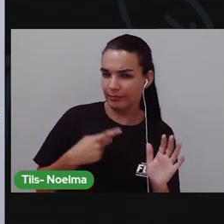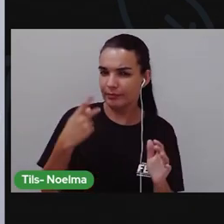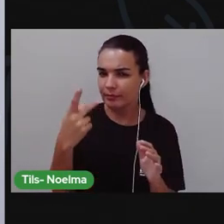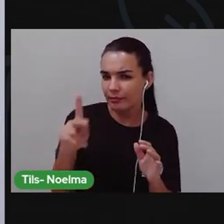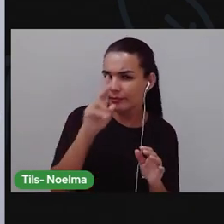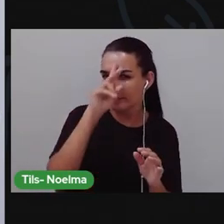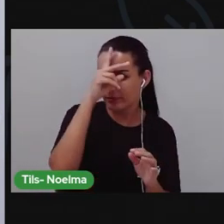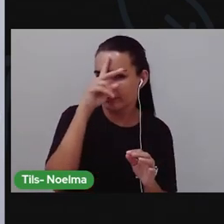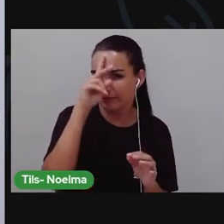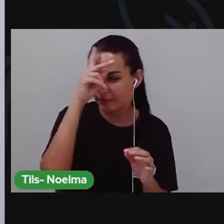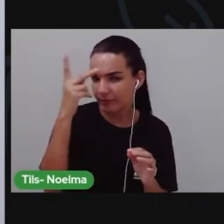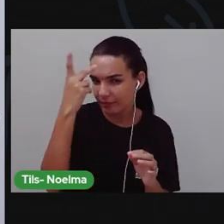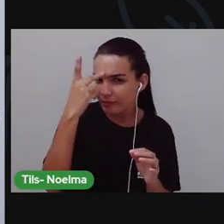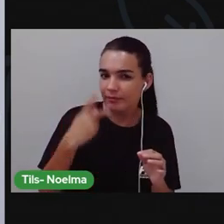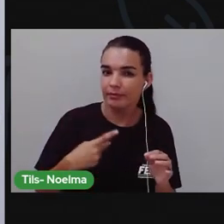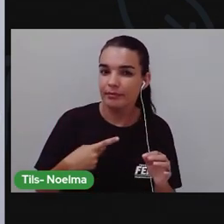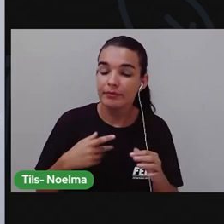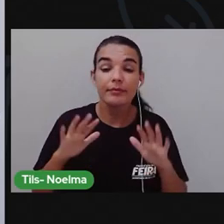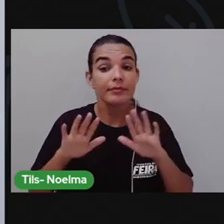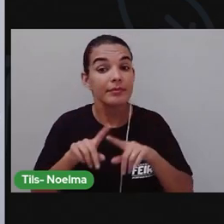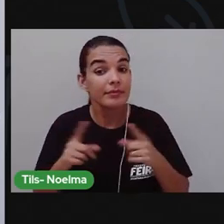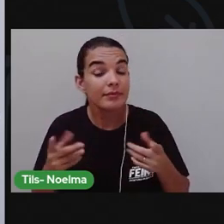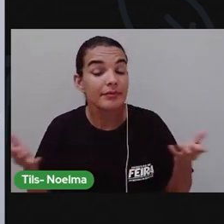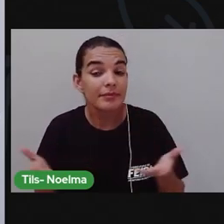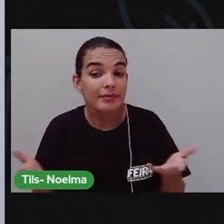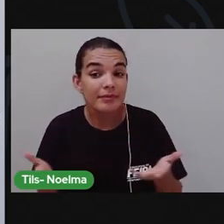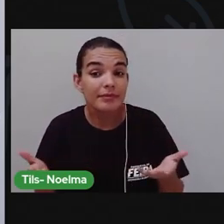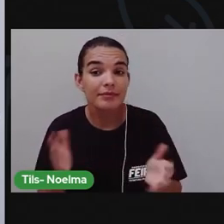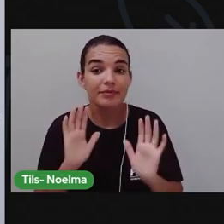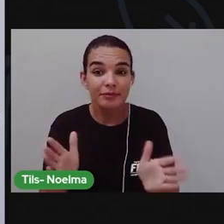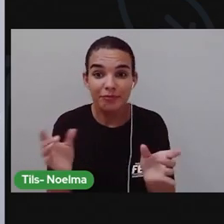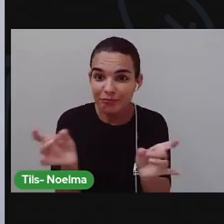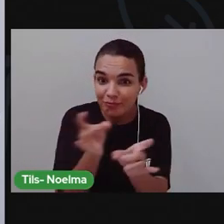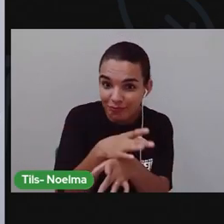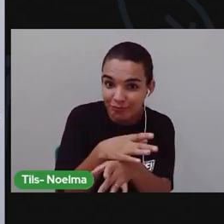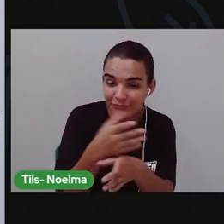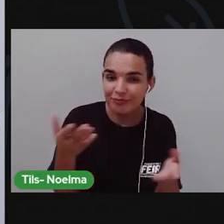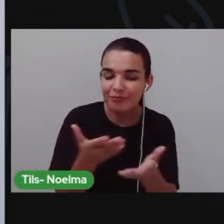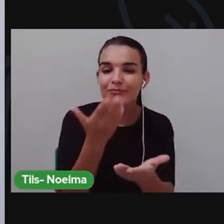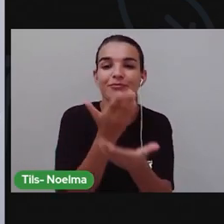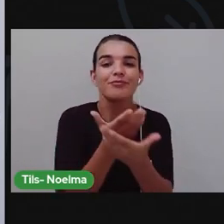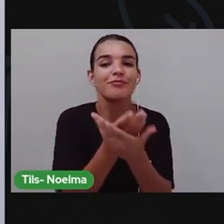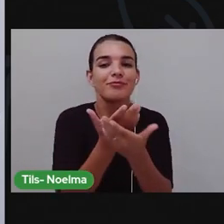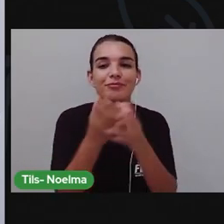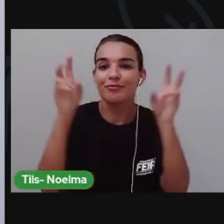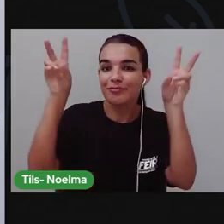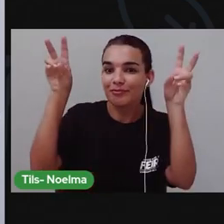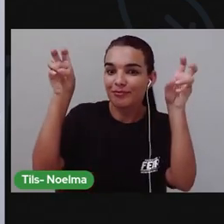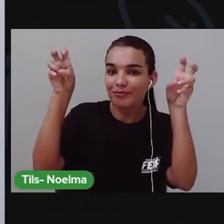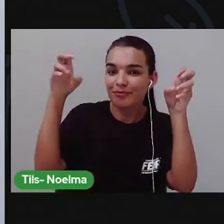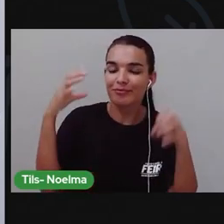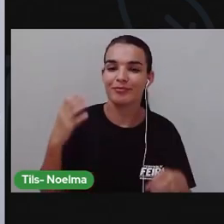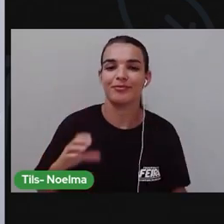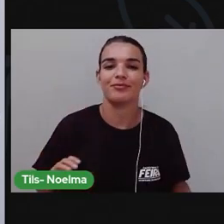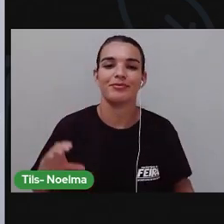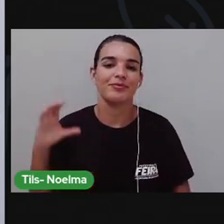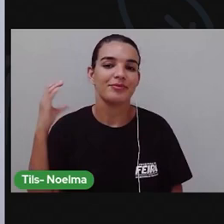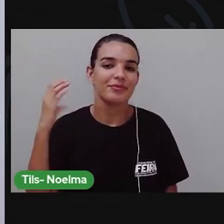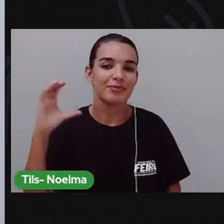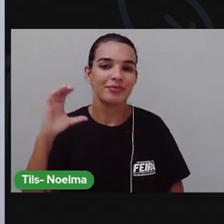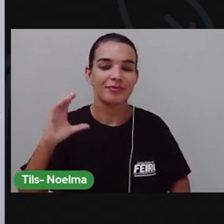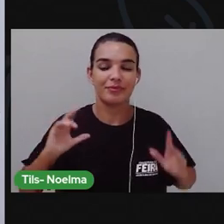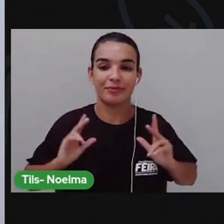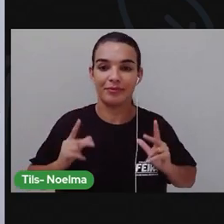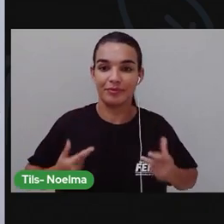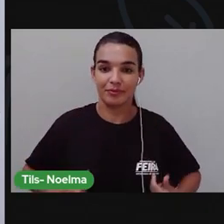pois é. Agora que vocês já fizeram, nós vamos para mais uma aula, agora a ciências humanas. E